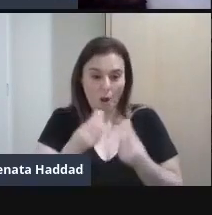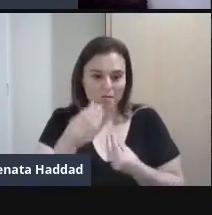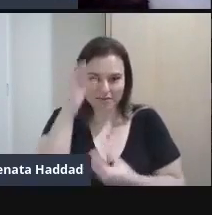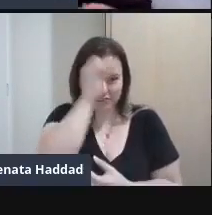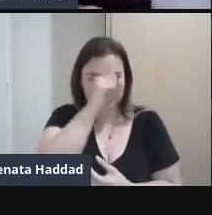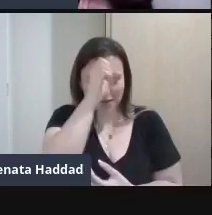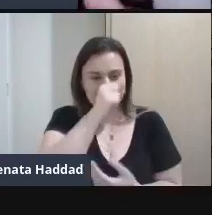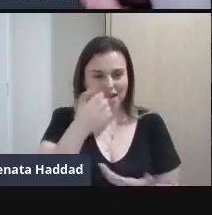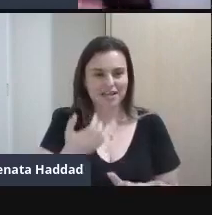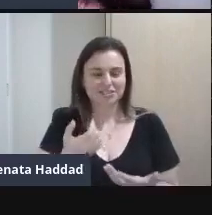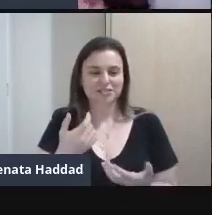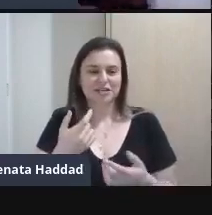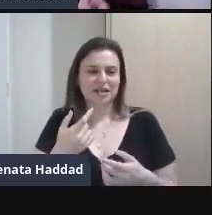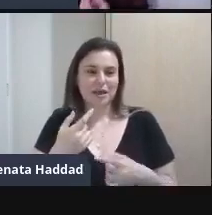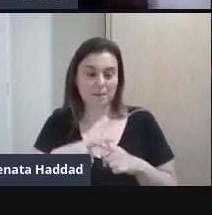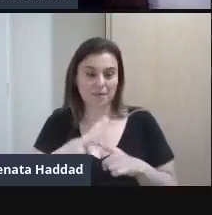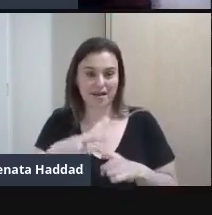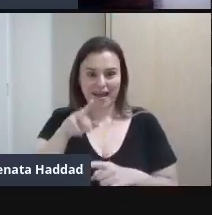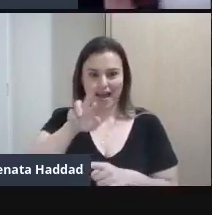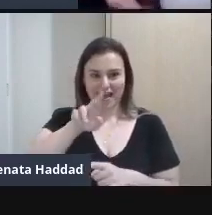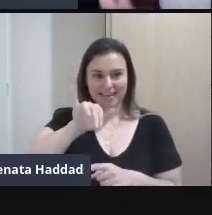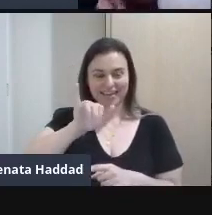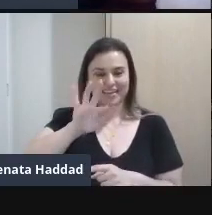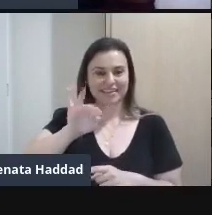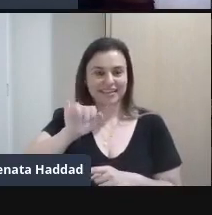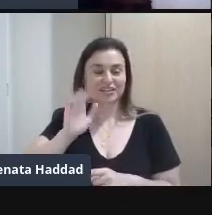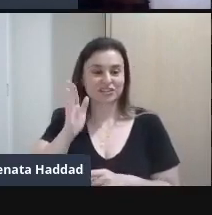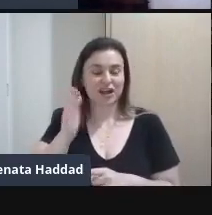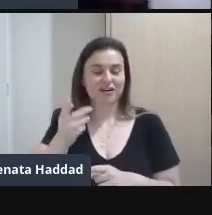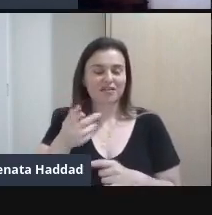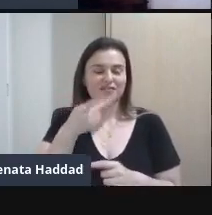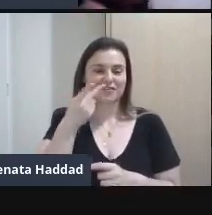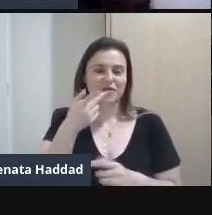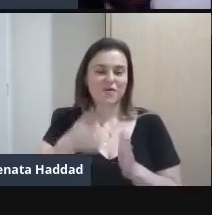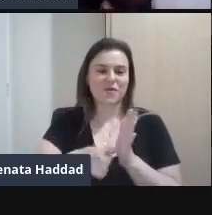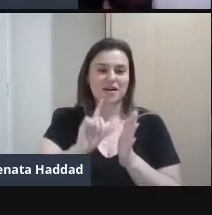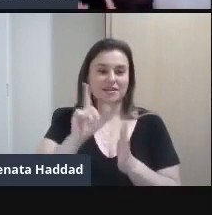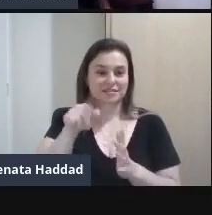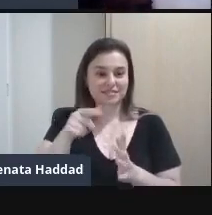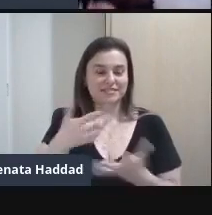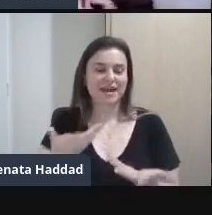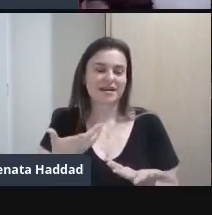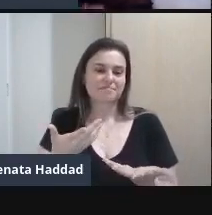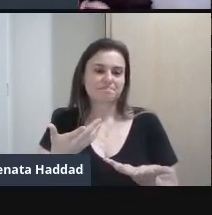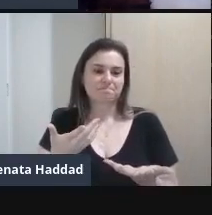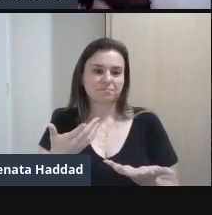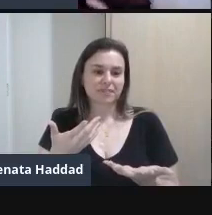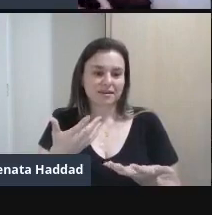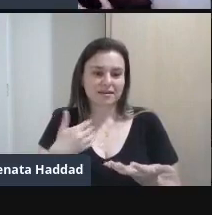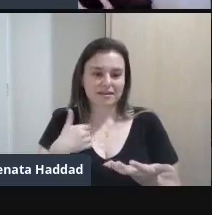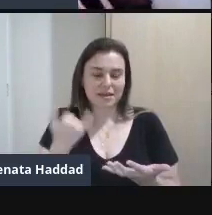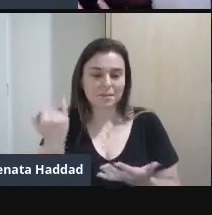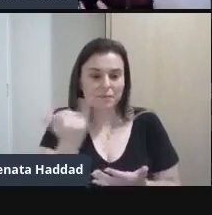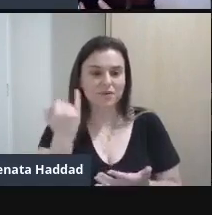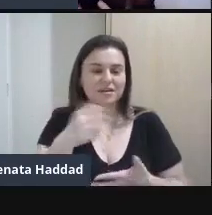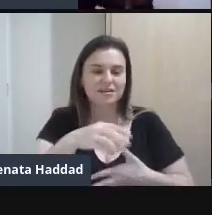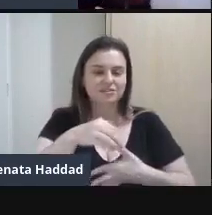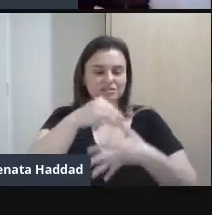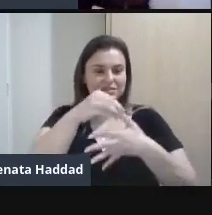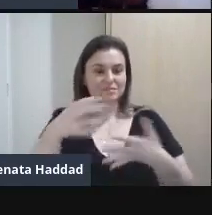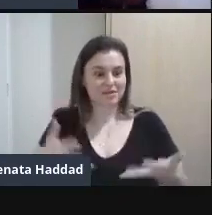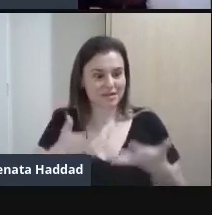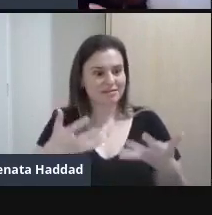Rita Falou lá em cima São muito inspiradoras Por isso que biografia E contextos Eu acho incrível Porque a gente vai